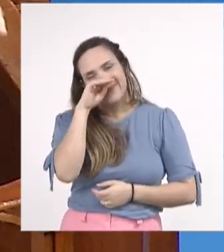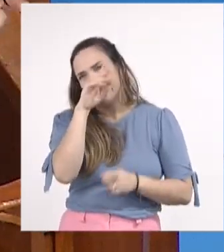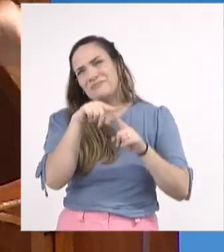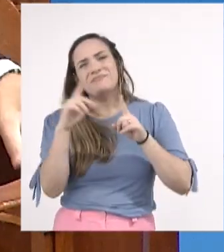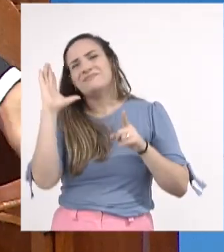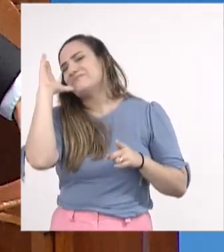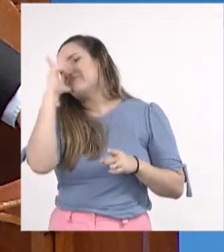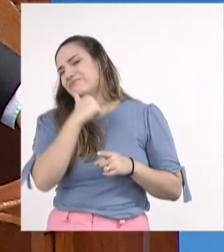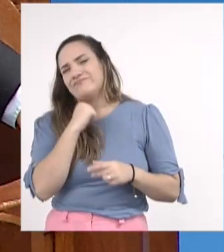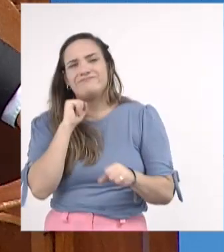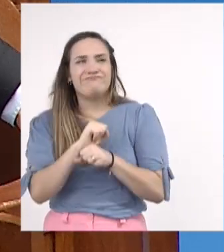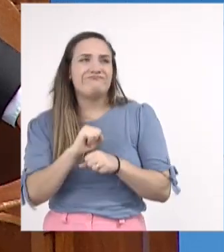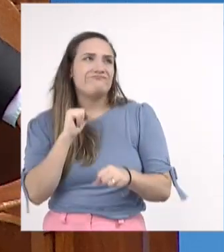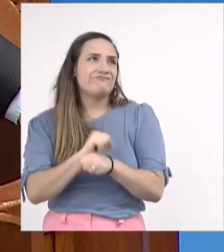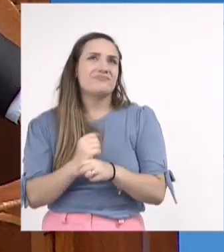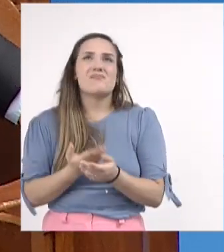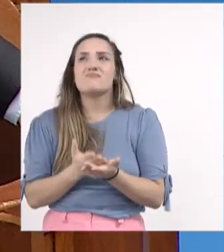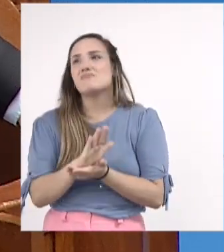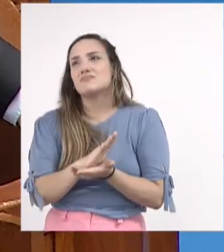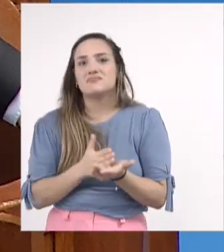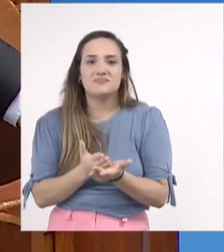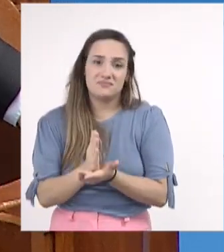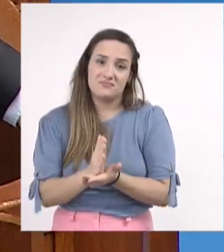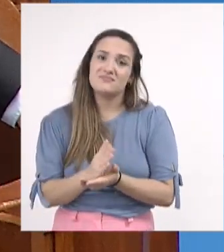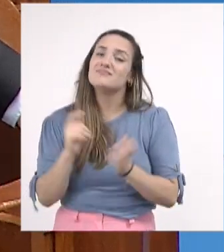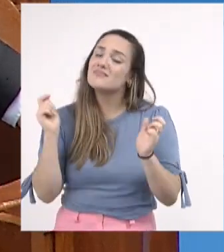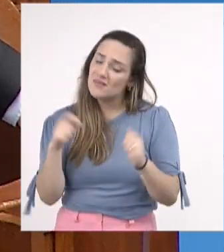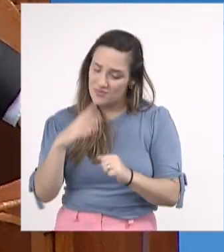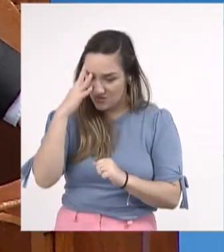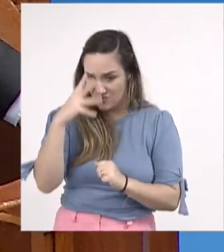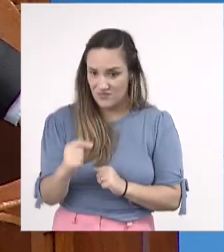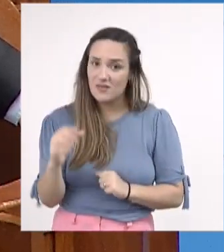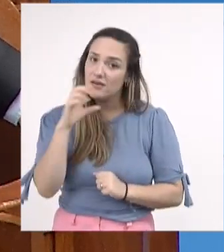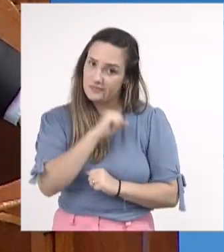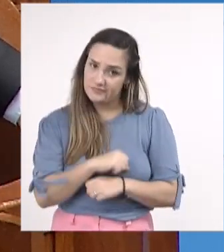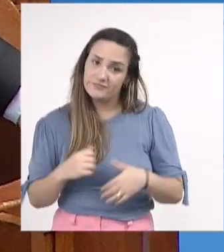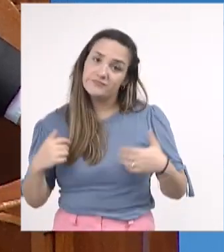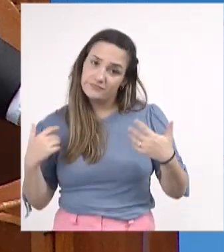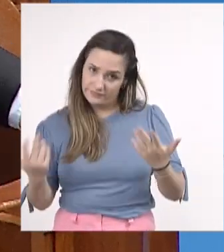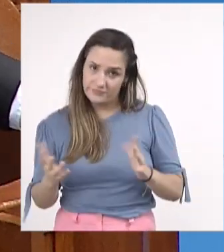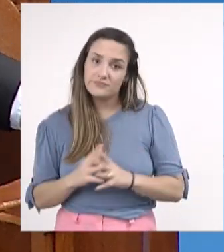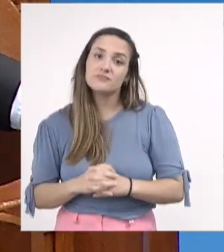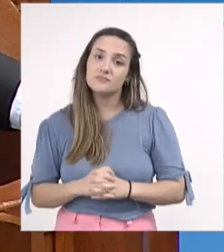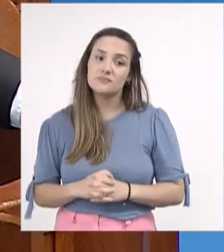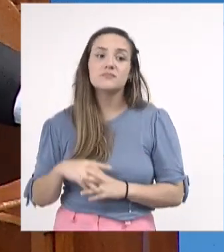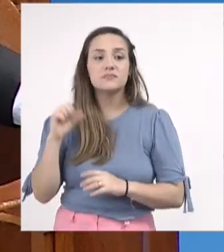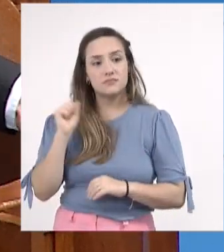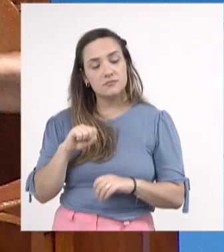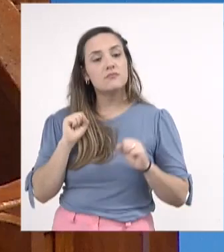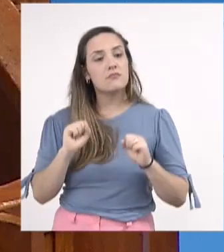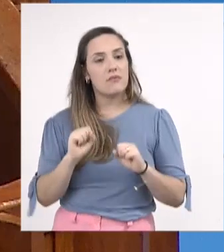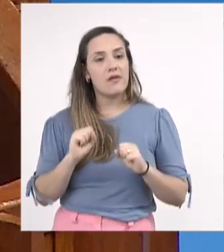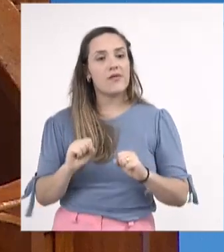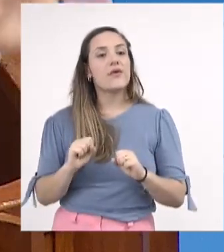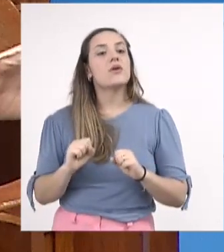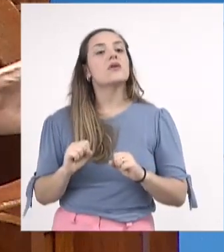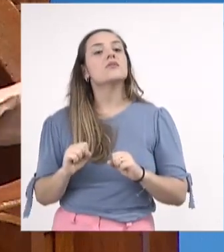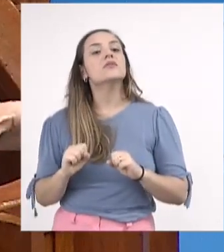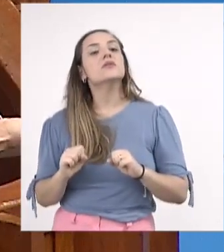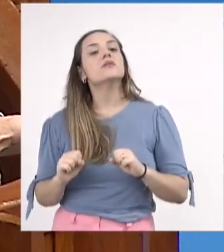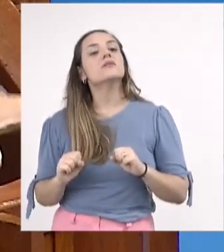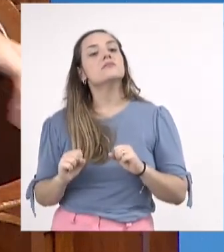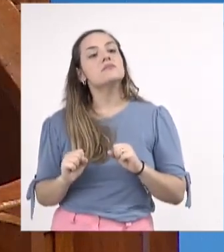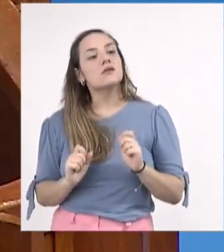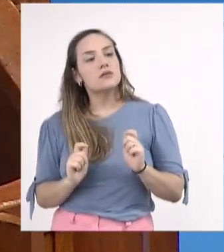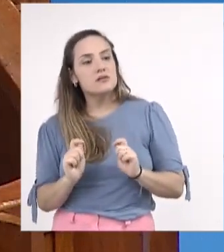essa espera ainda dos alunos, é possível que a secretaria tome providências no sentido de resolver,